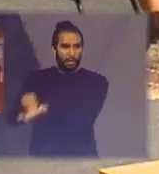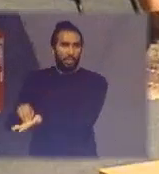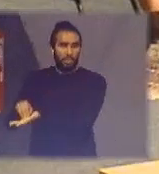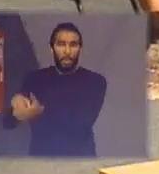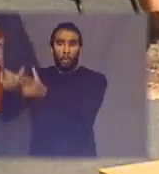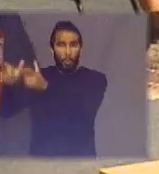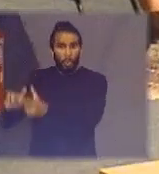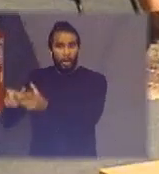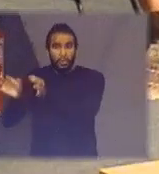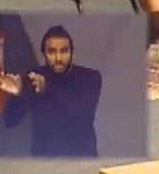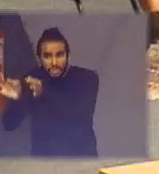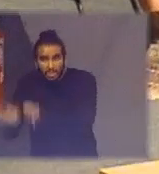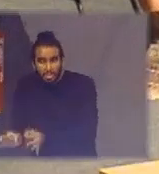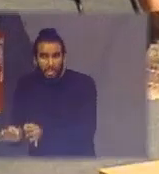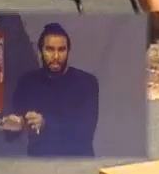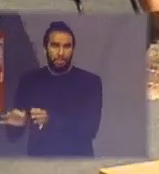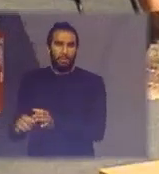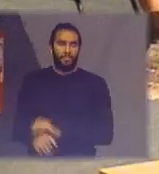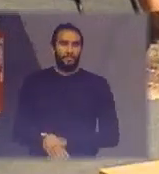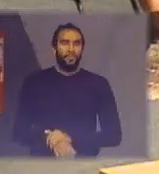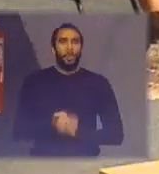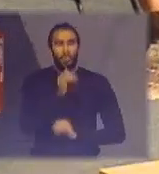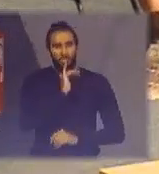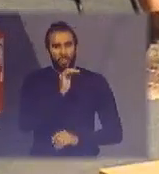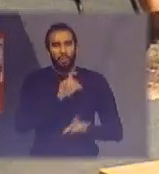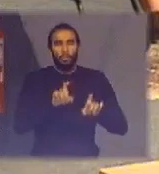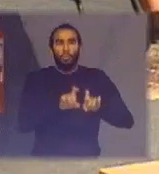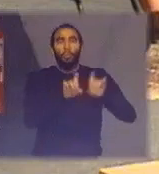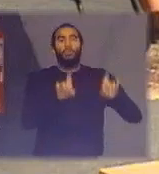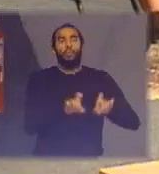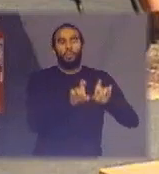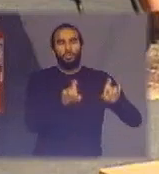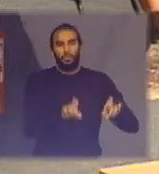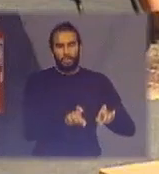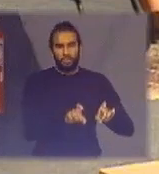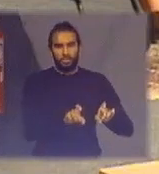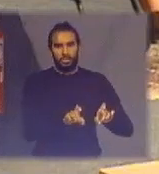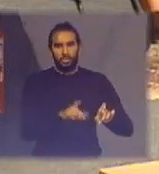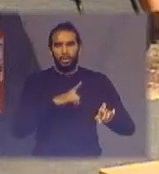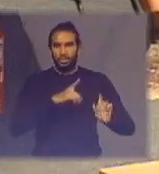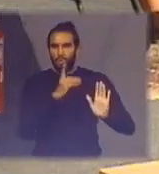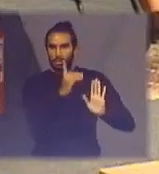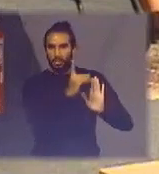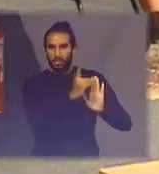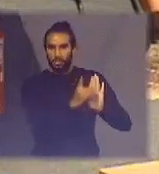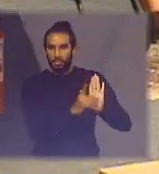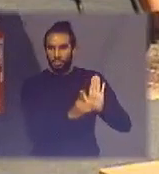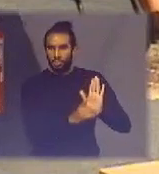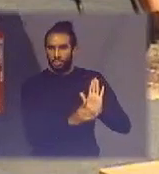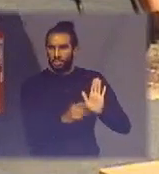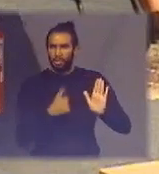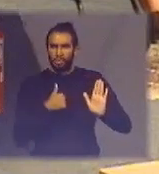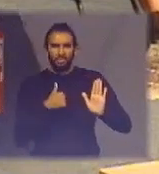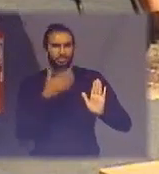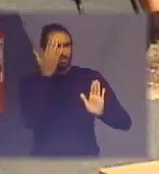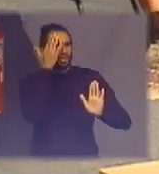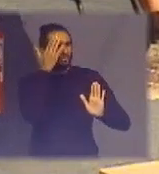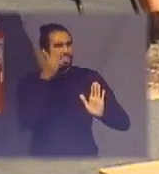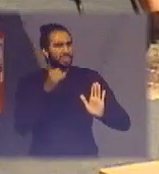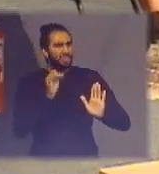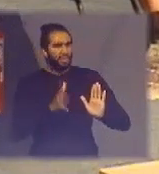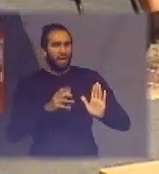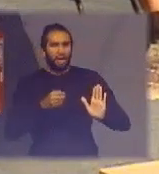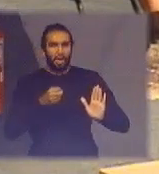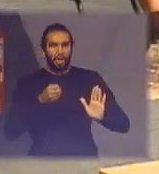adequado no caso de computadores tinha um decreto que eu não sei se saiu ainda que era obrigado